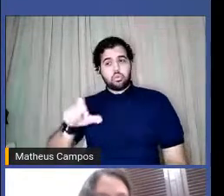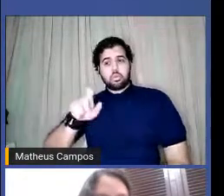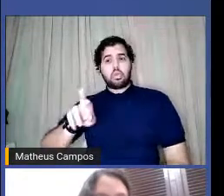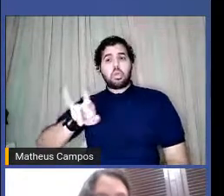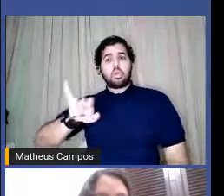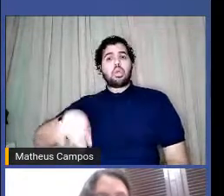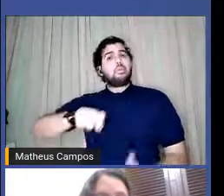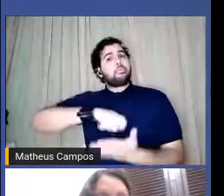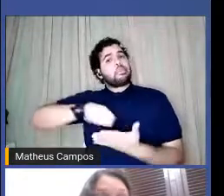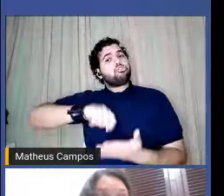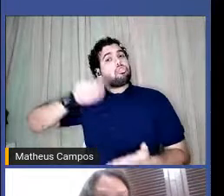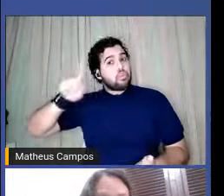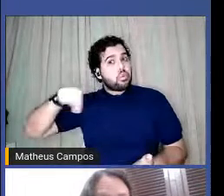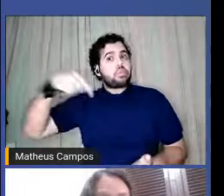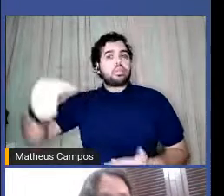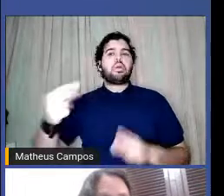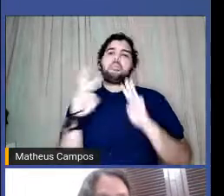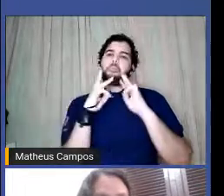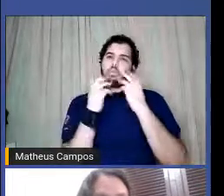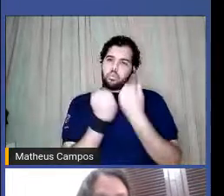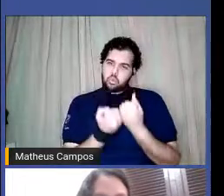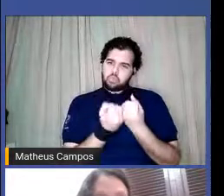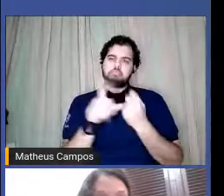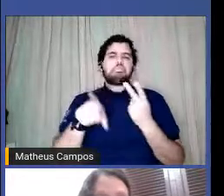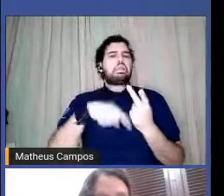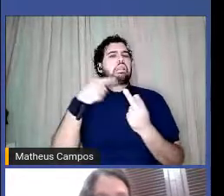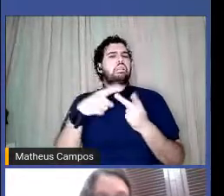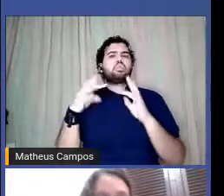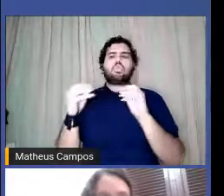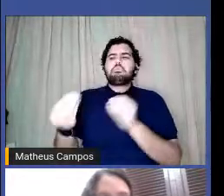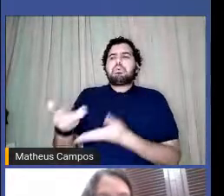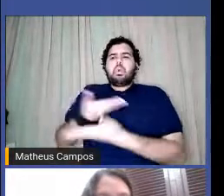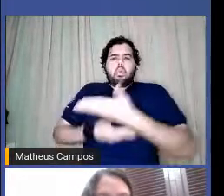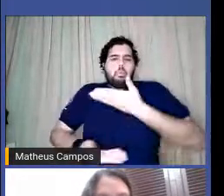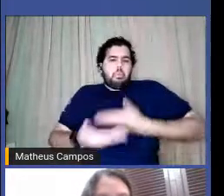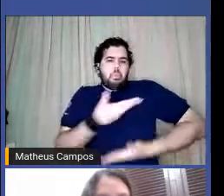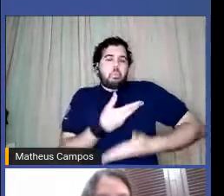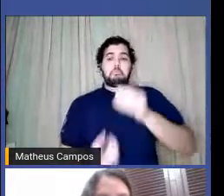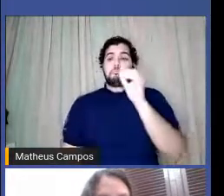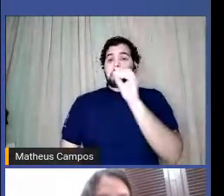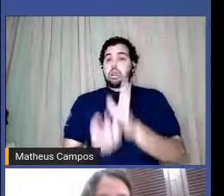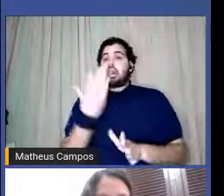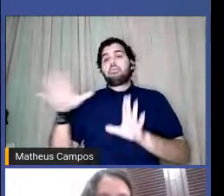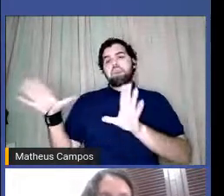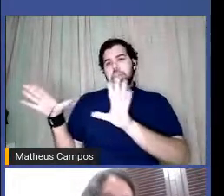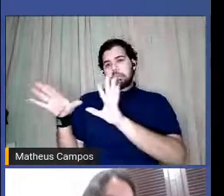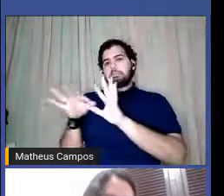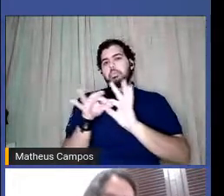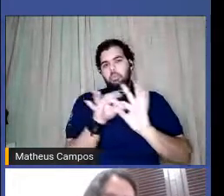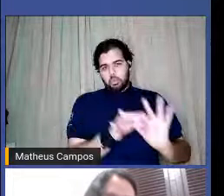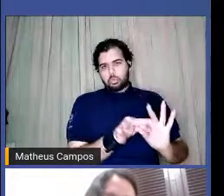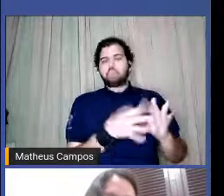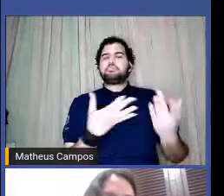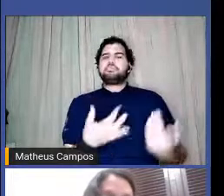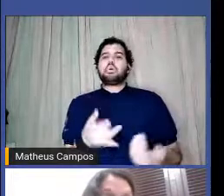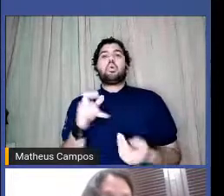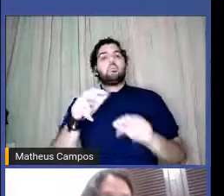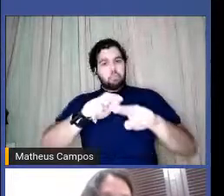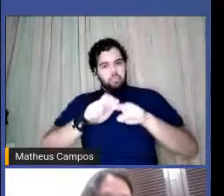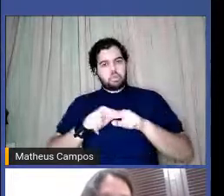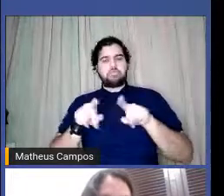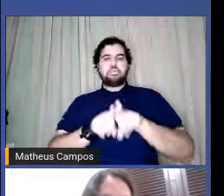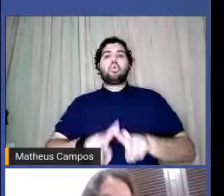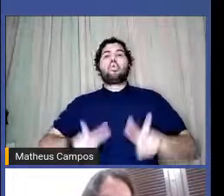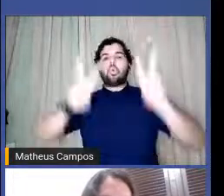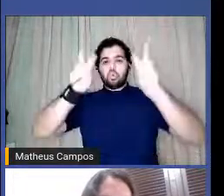da nossa oficina, e depois de todas essas trocas, ele nasceu desse contexto, né? Por isso que também que o título é